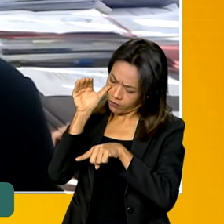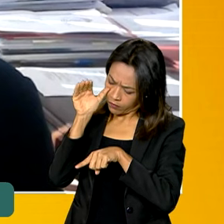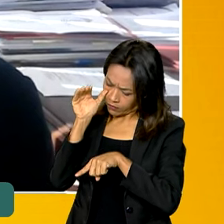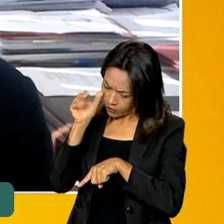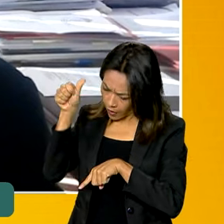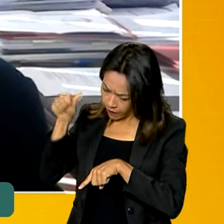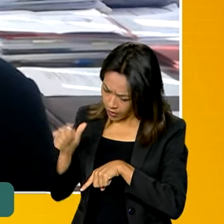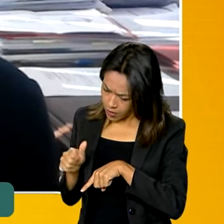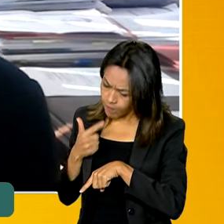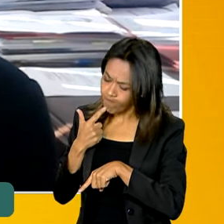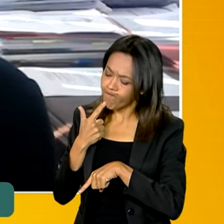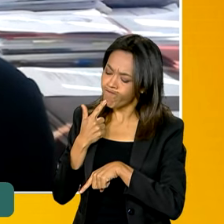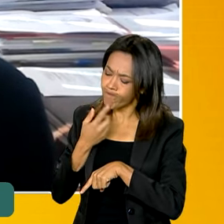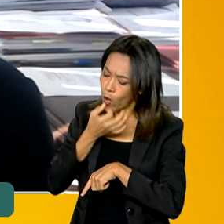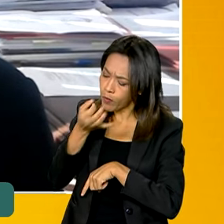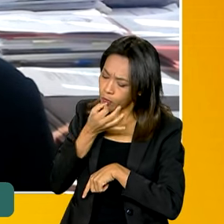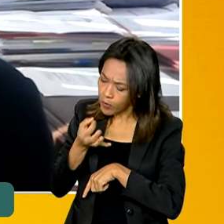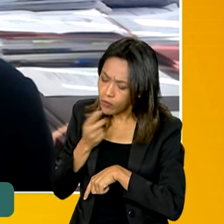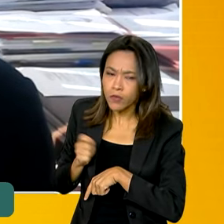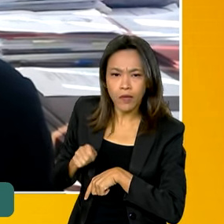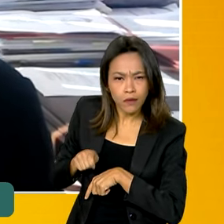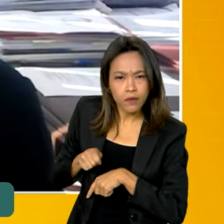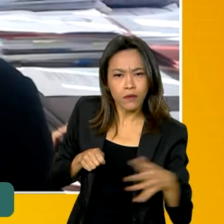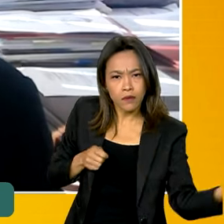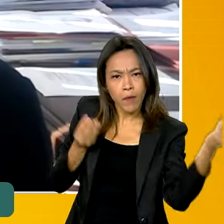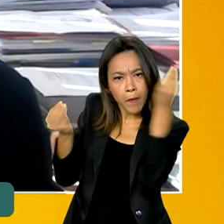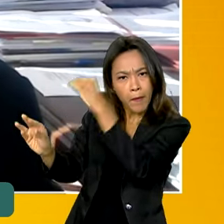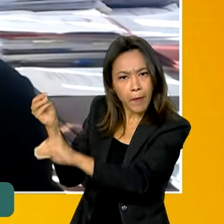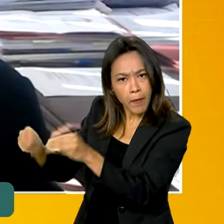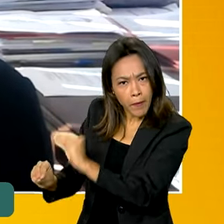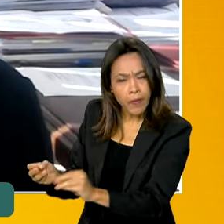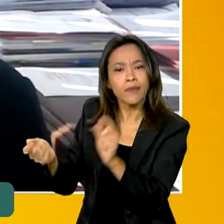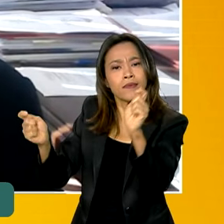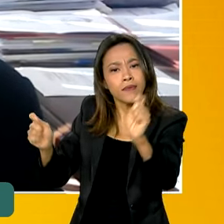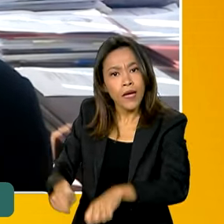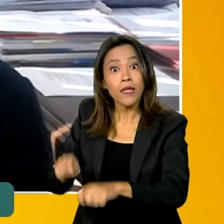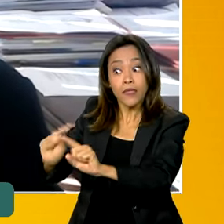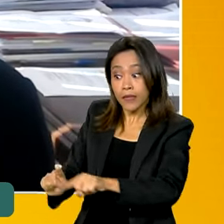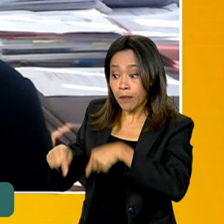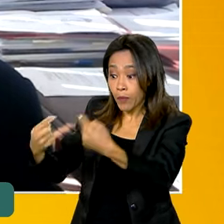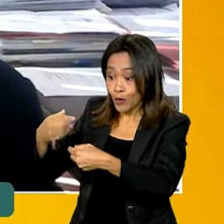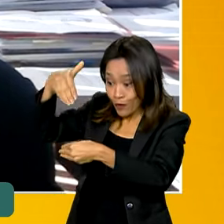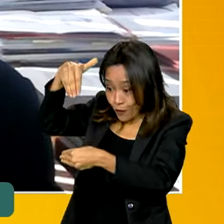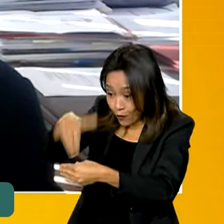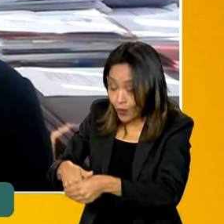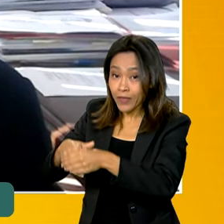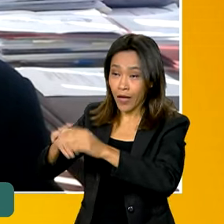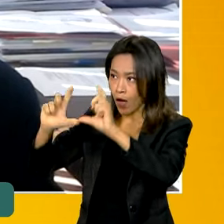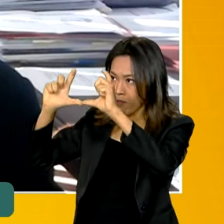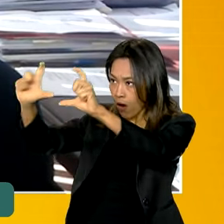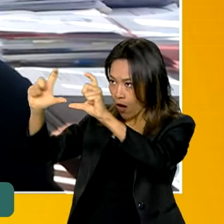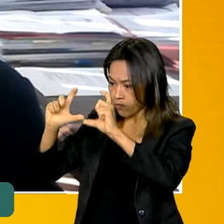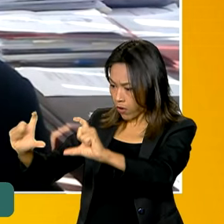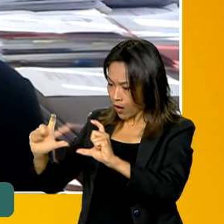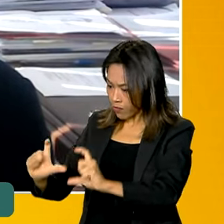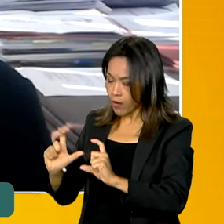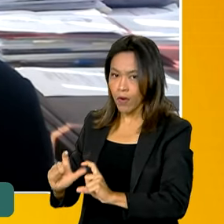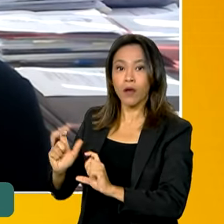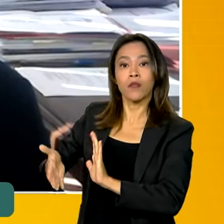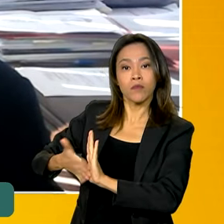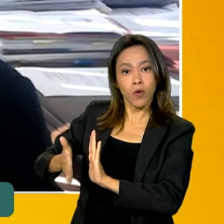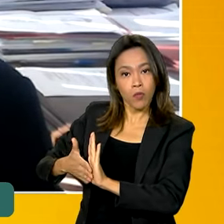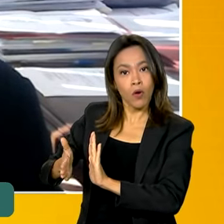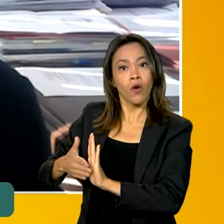podem comentar as propostas já feitas, elas podem votar naquelas propostas que ela considera mais